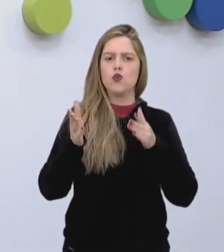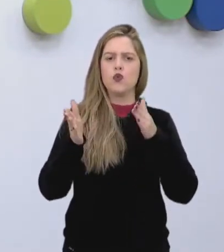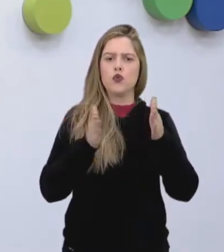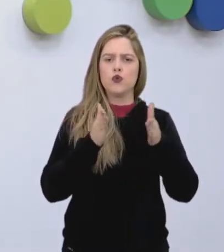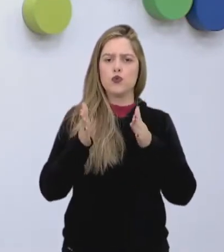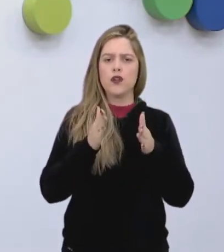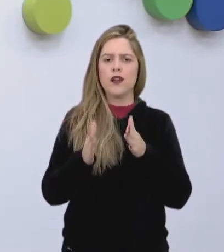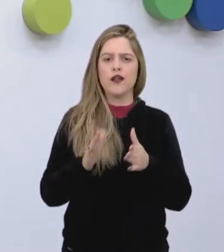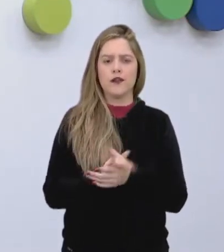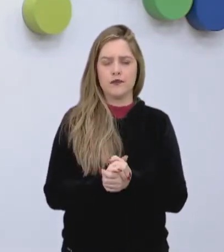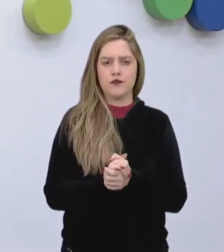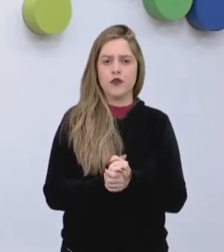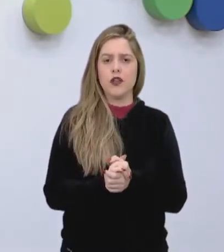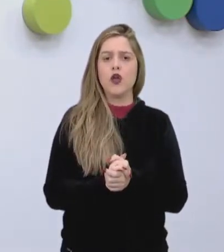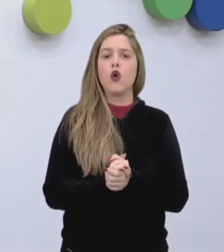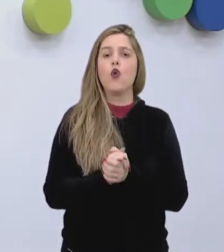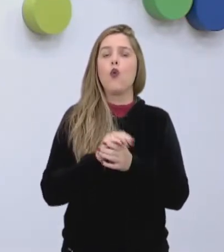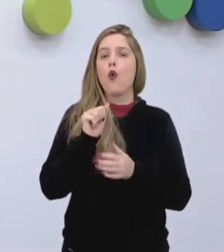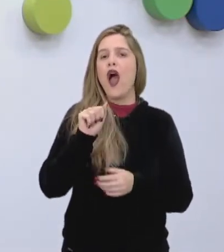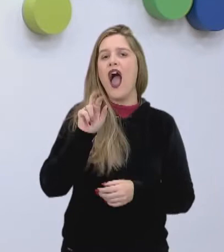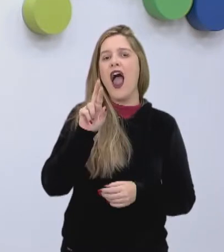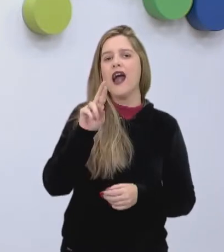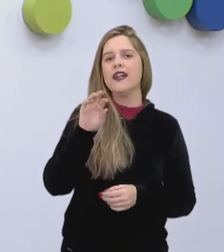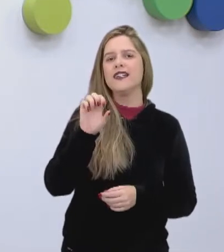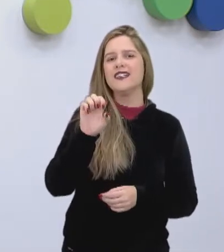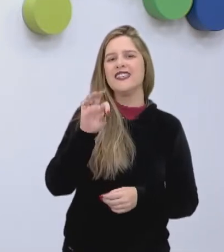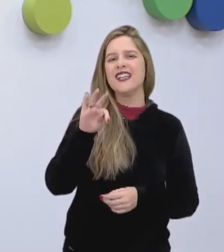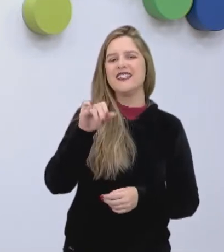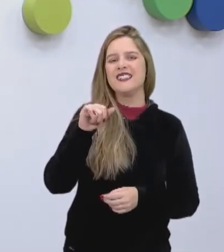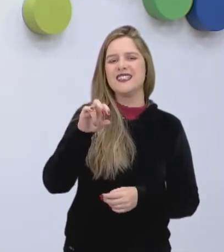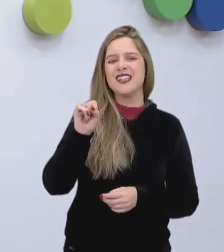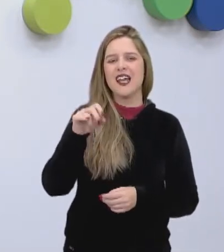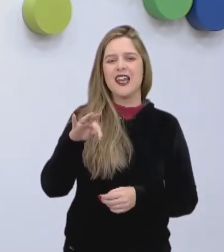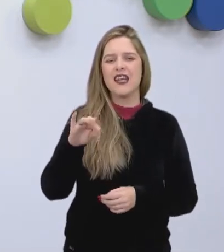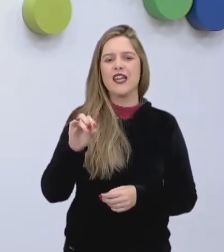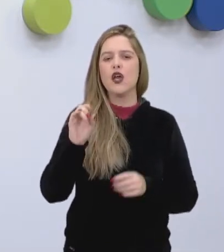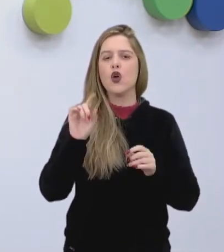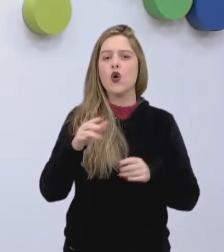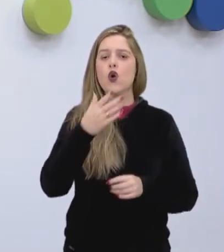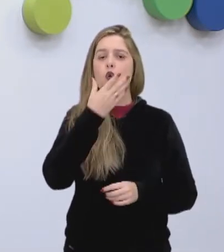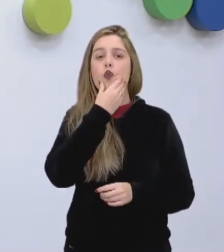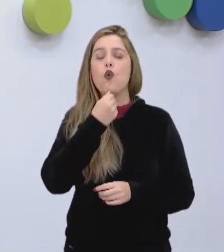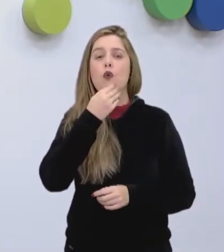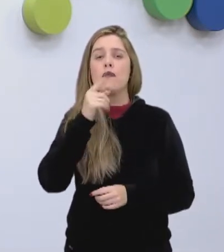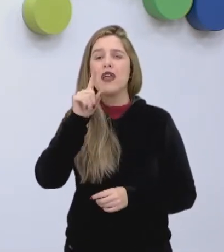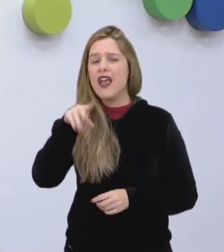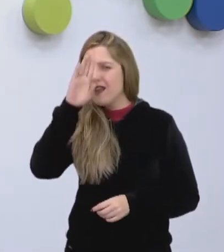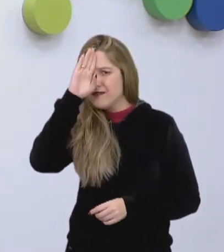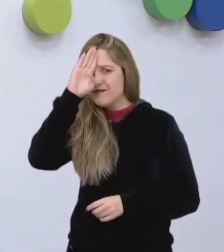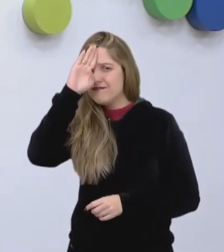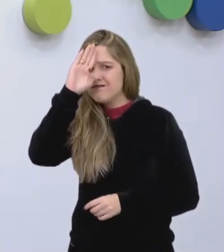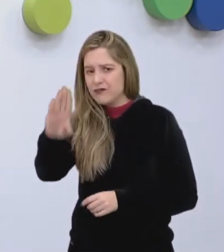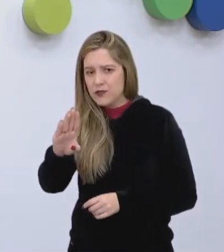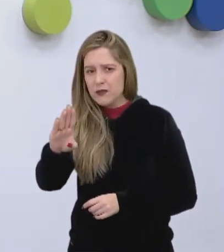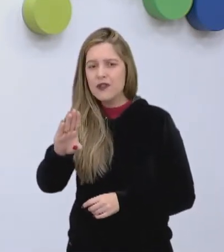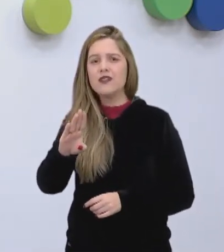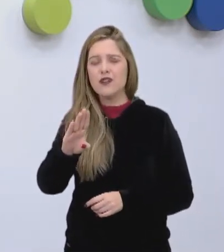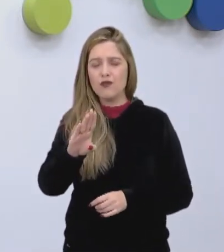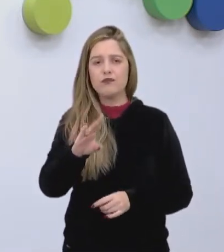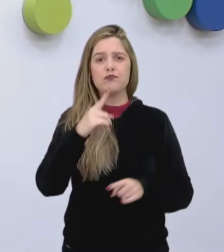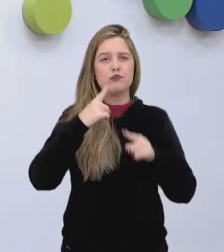artesanato e da manufatura, o que acontece? O homem, ele é fundamental na cadeia produtiva.